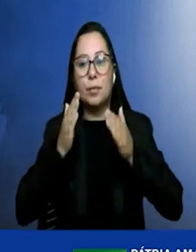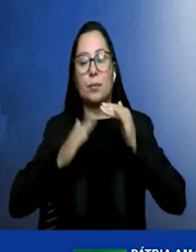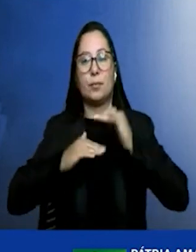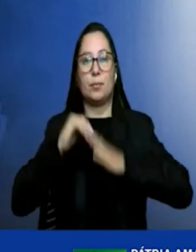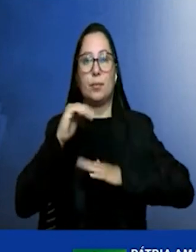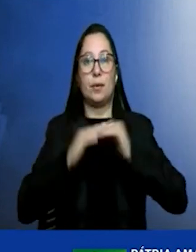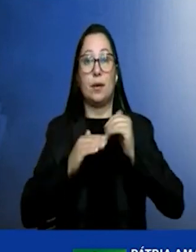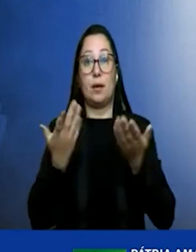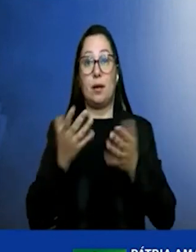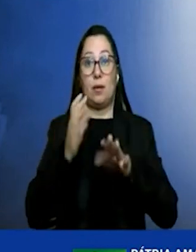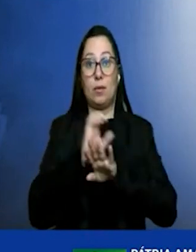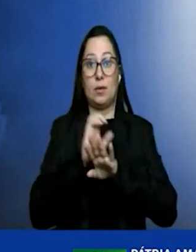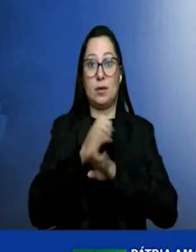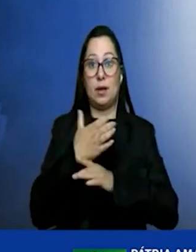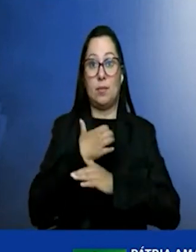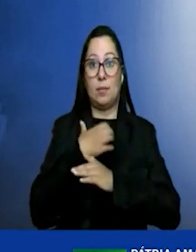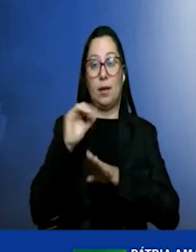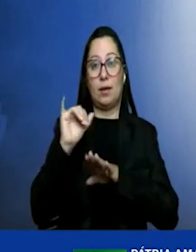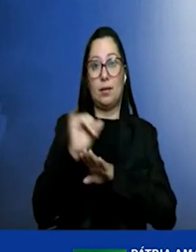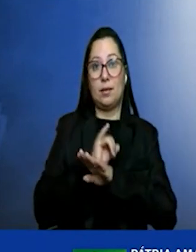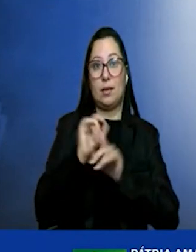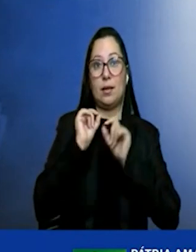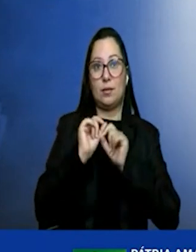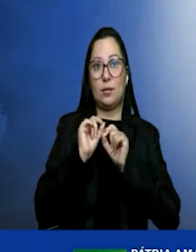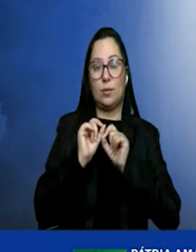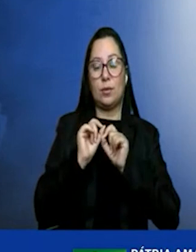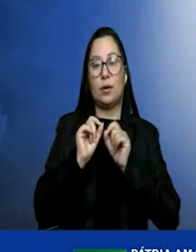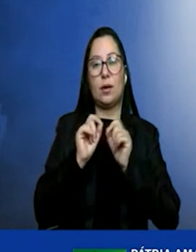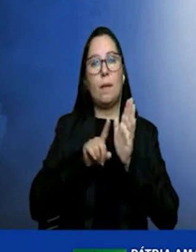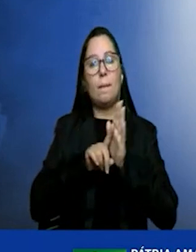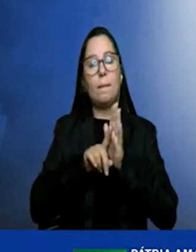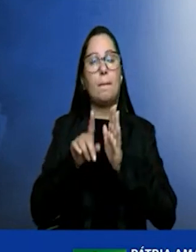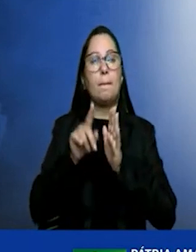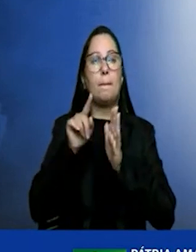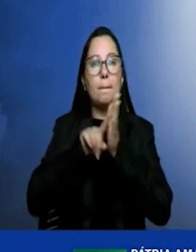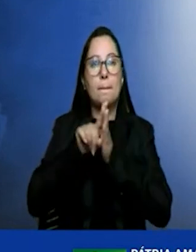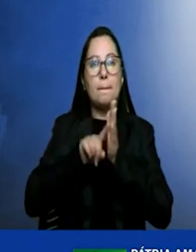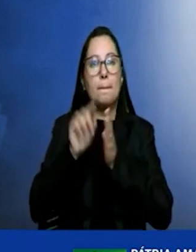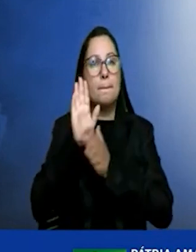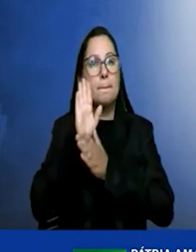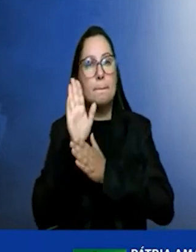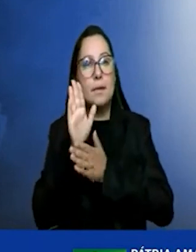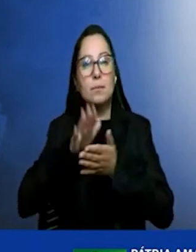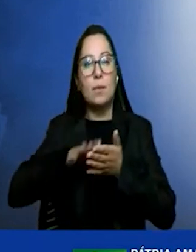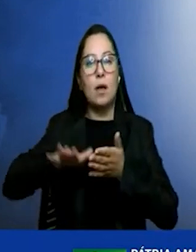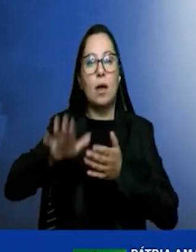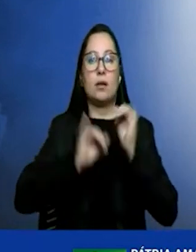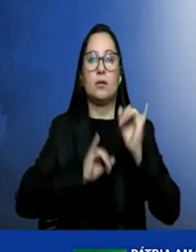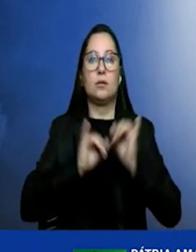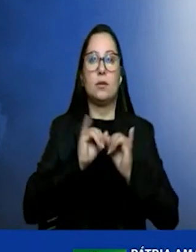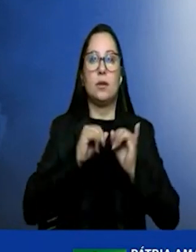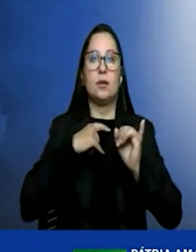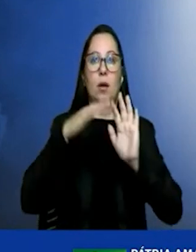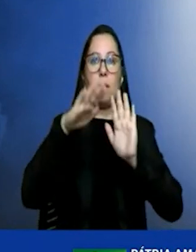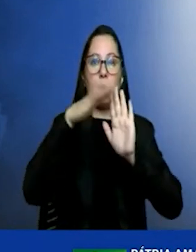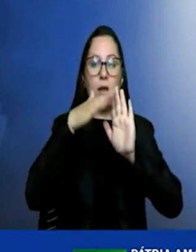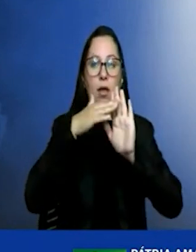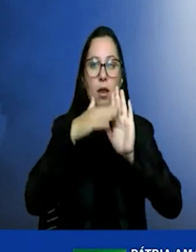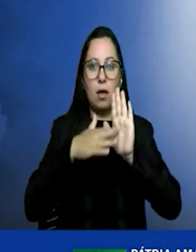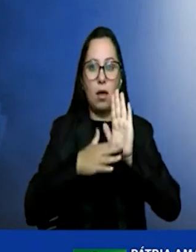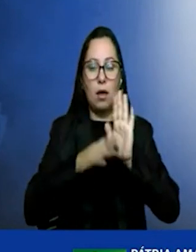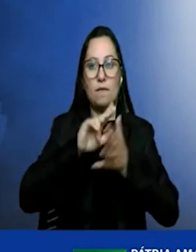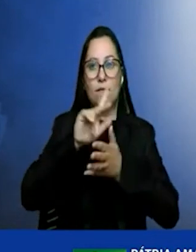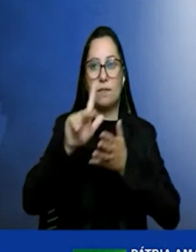a nossa estratégia passou por mapear as principais cadeias industriais e ali você tem química, petroquímica olhem gás várias outras